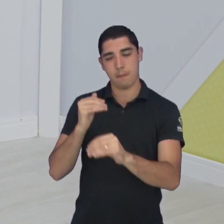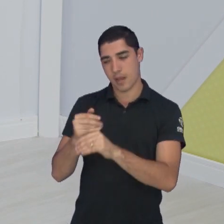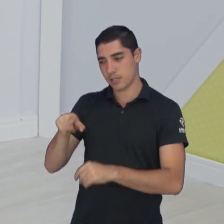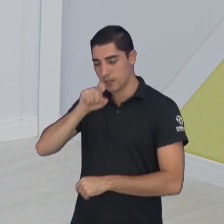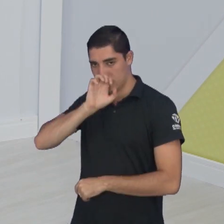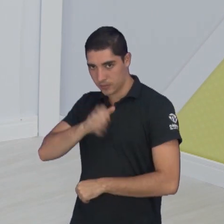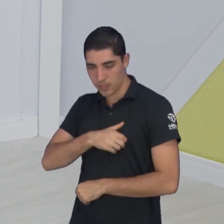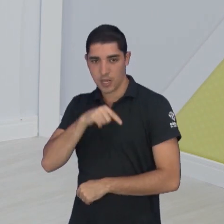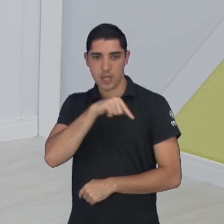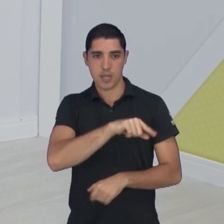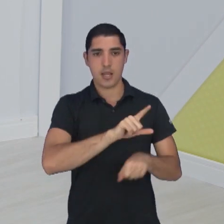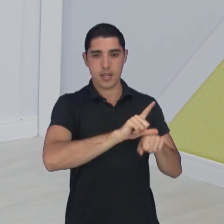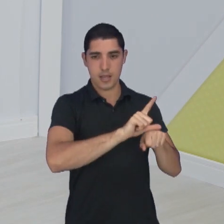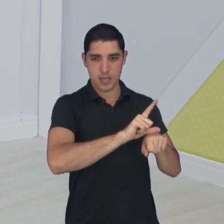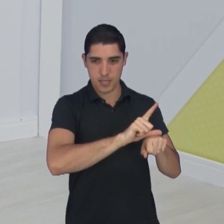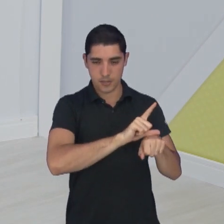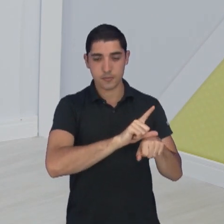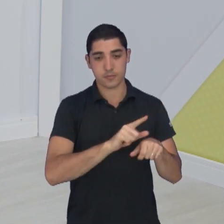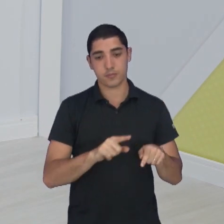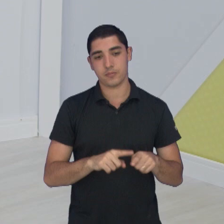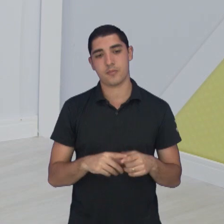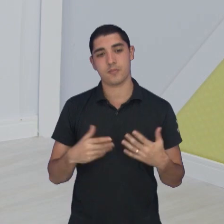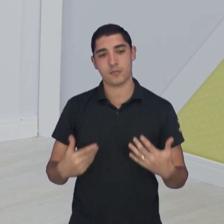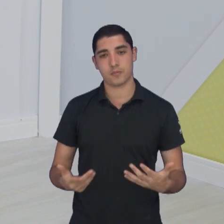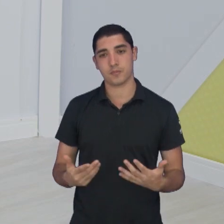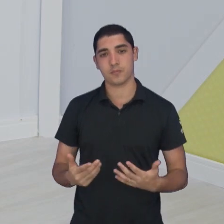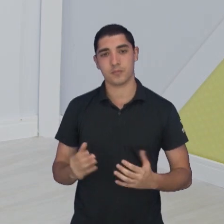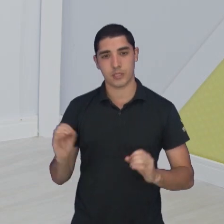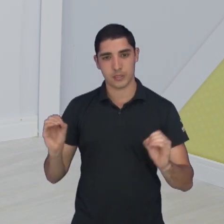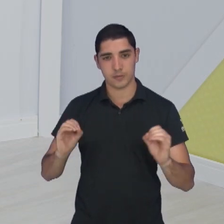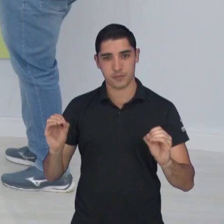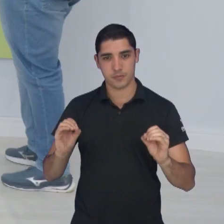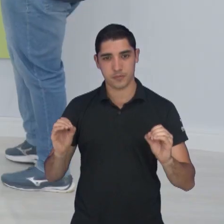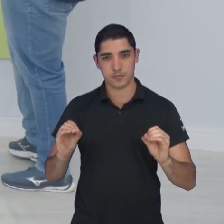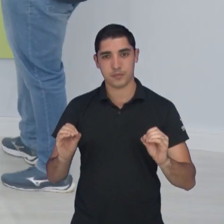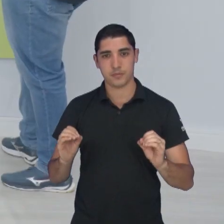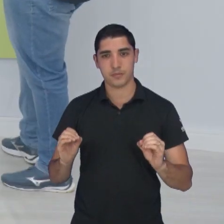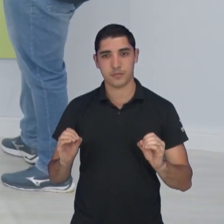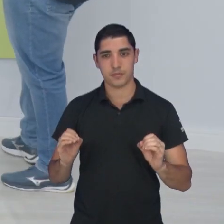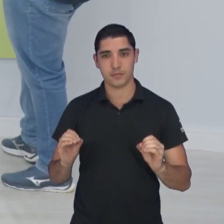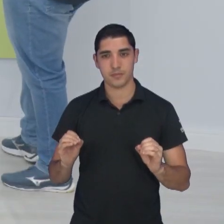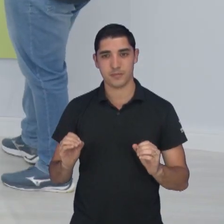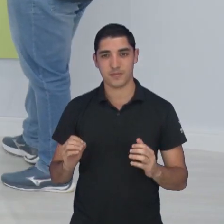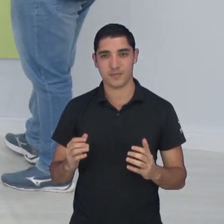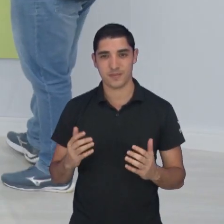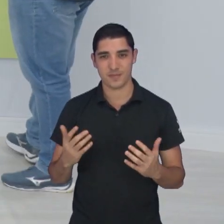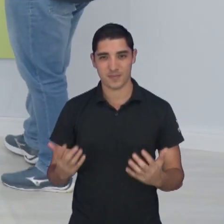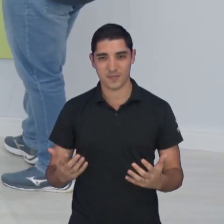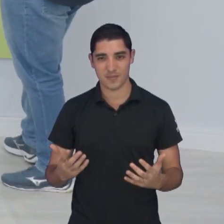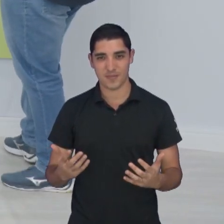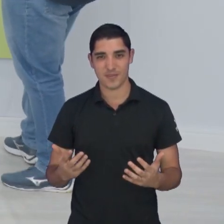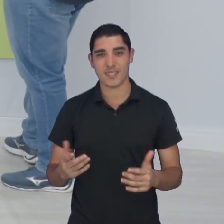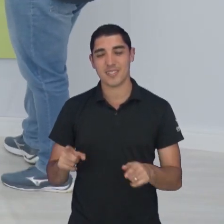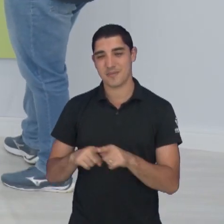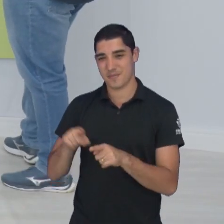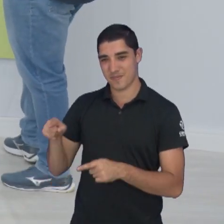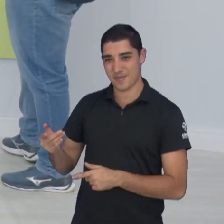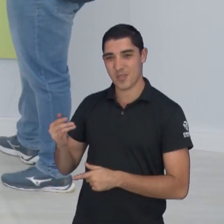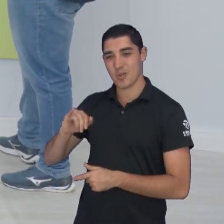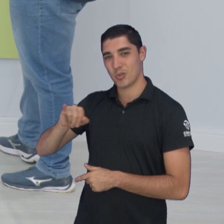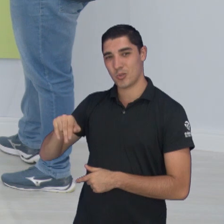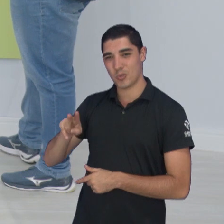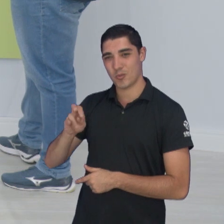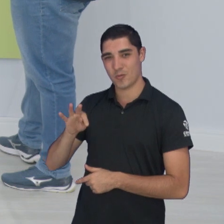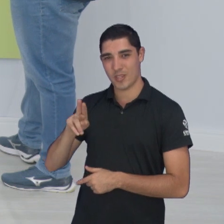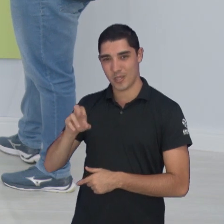Linense e São José, zero a zero esse jogo. Que beleza. Tivemos também aí Juventus, dois, Taubaté,